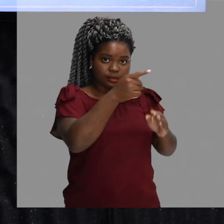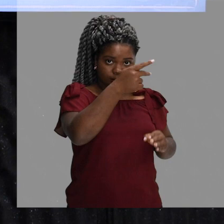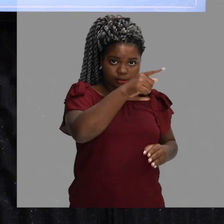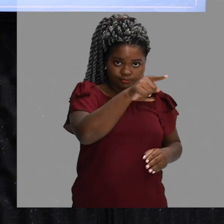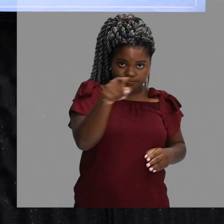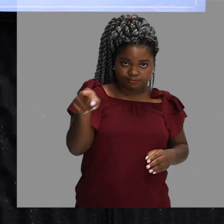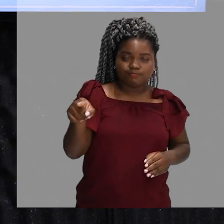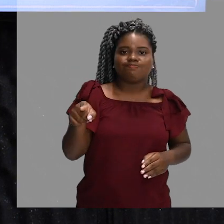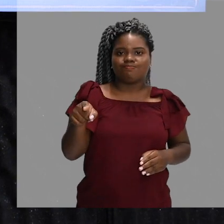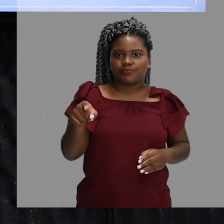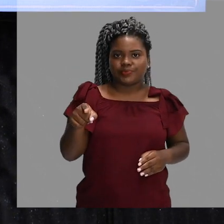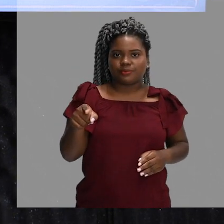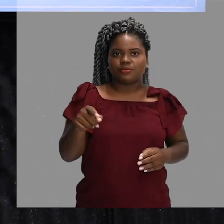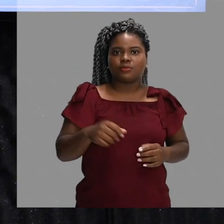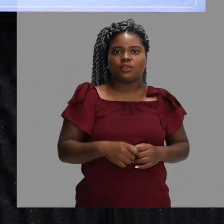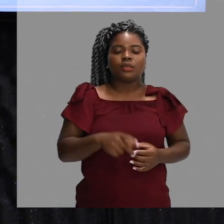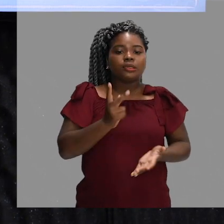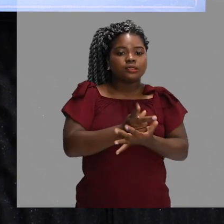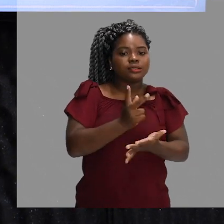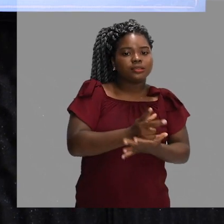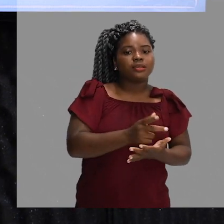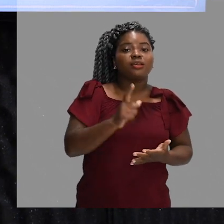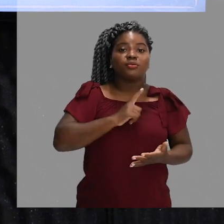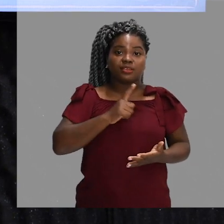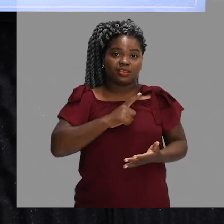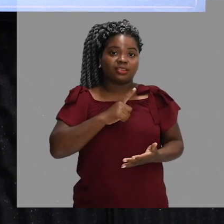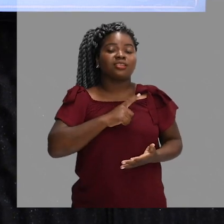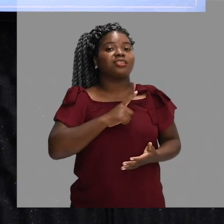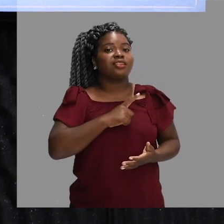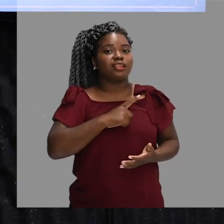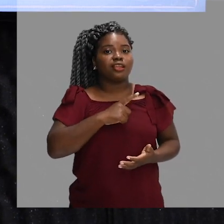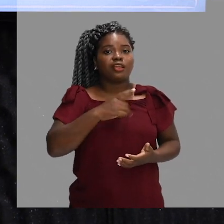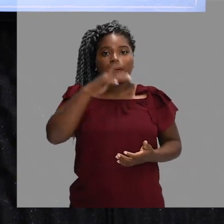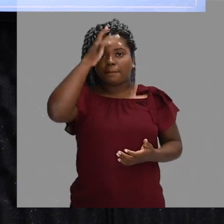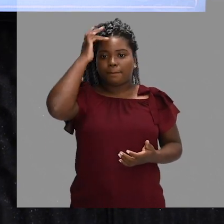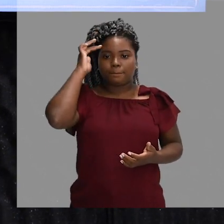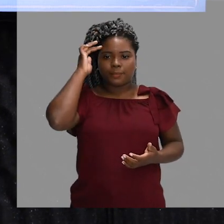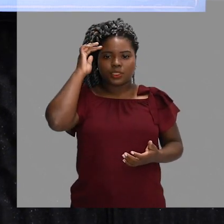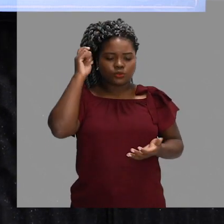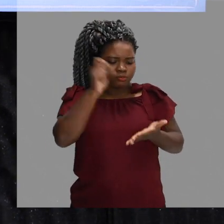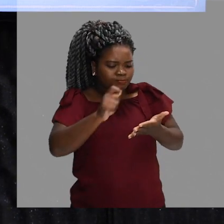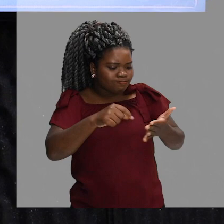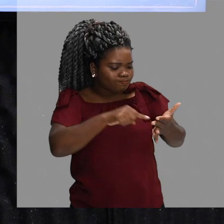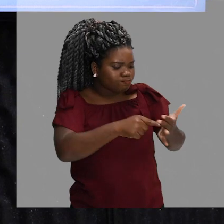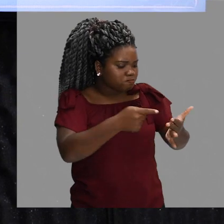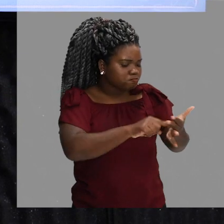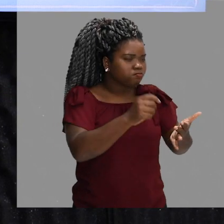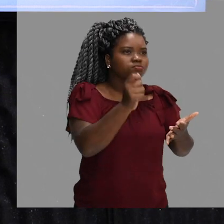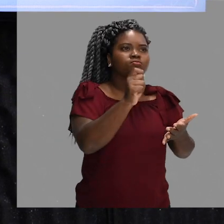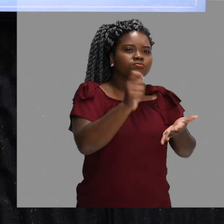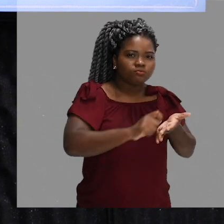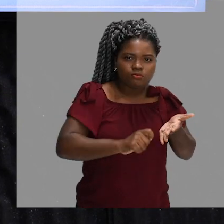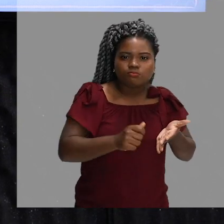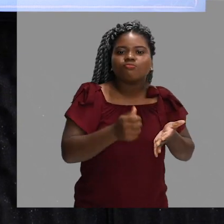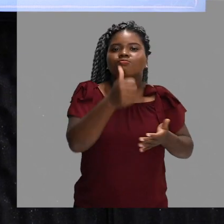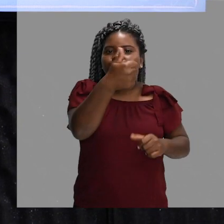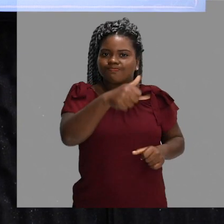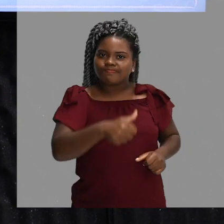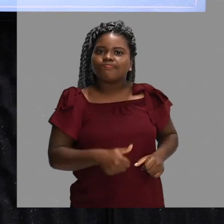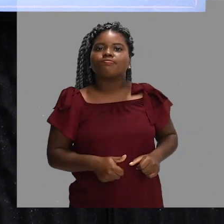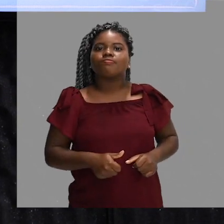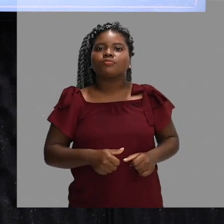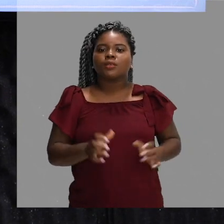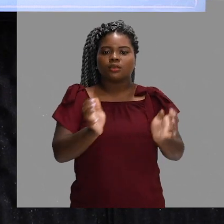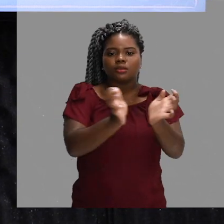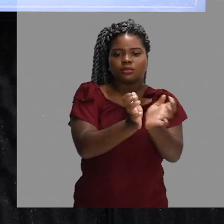desafiados. Está lá. E sempre tem o cara que é o chamador, que ele está anotando o placar. Se lá o sete é de 12, por exemplo, e as equipes chegam 11 a